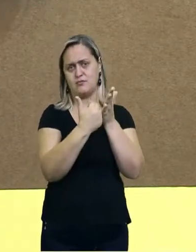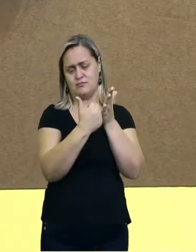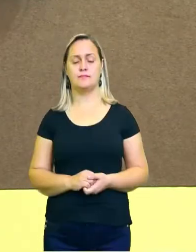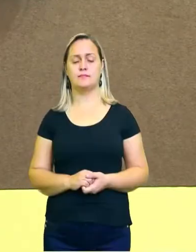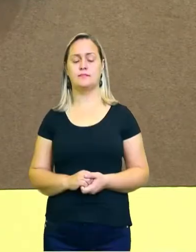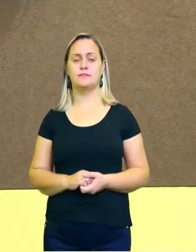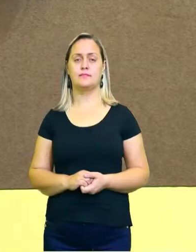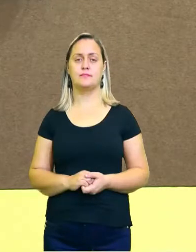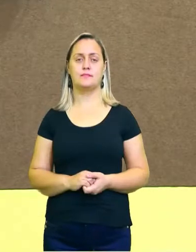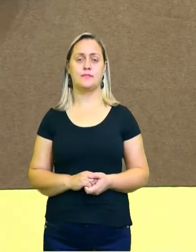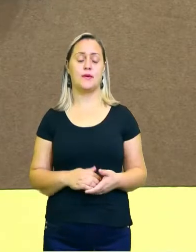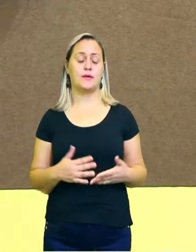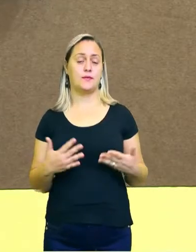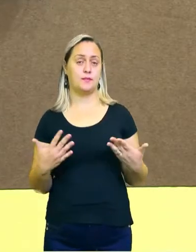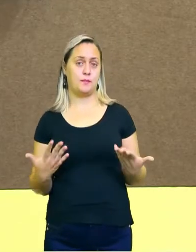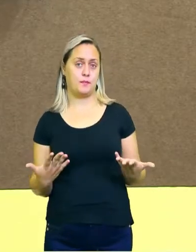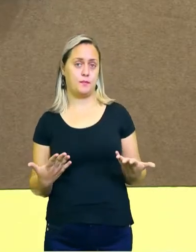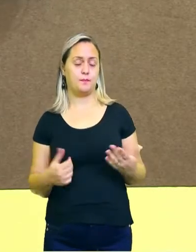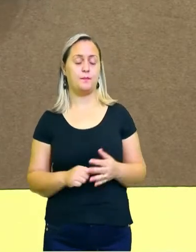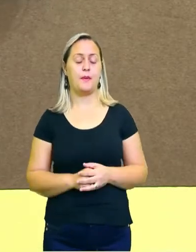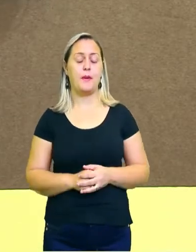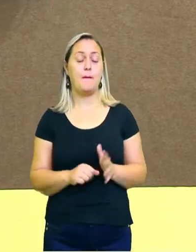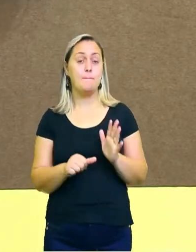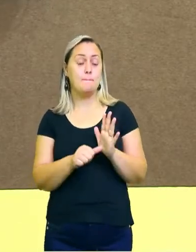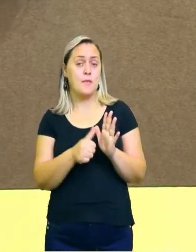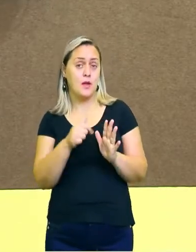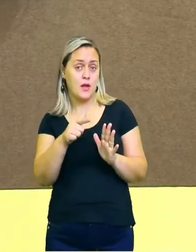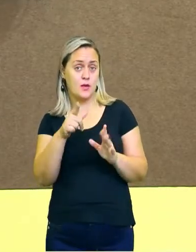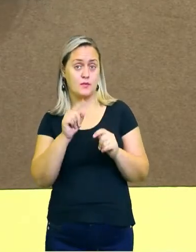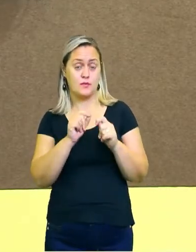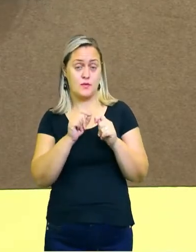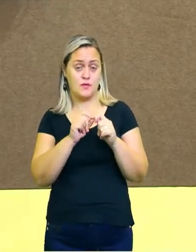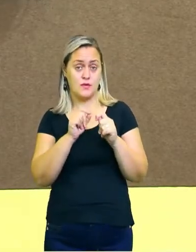folha. Aí primeiro você vai fazer o seu desenho,